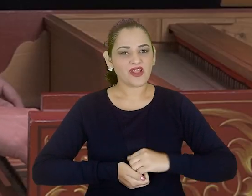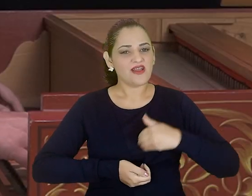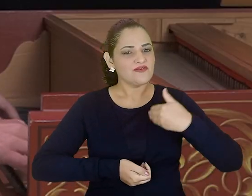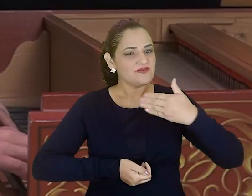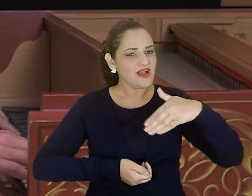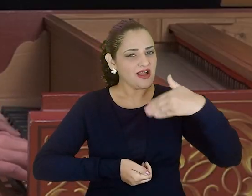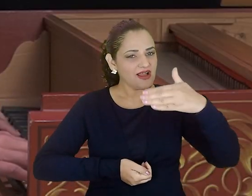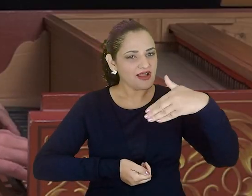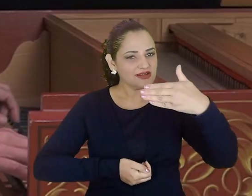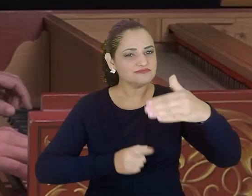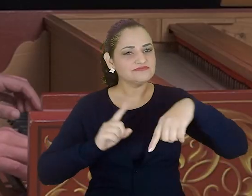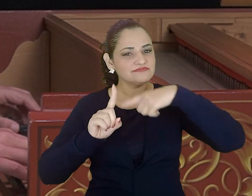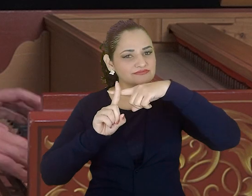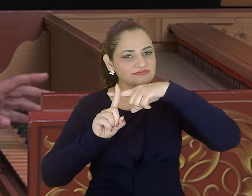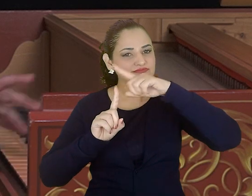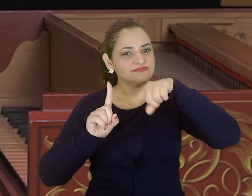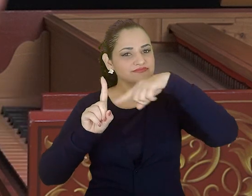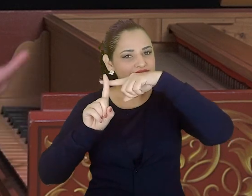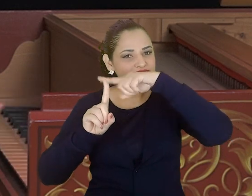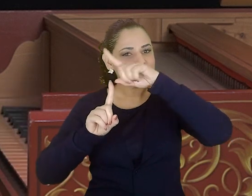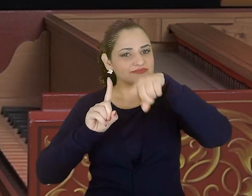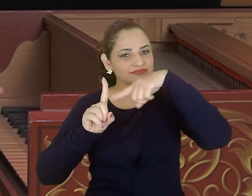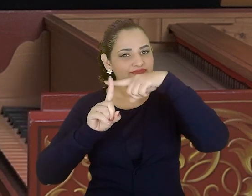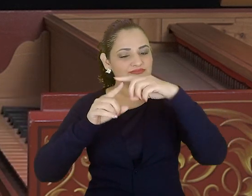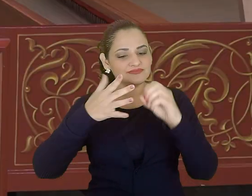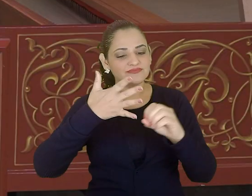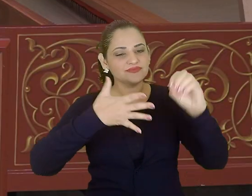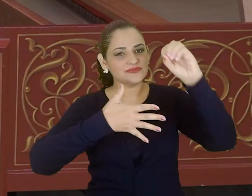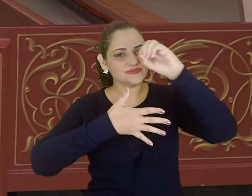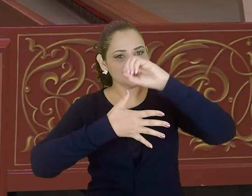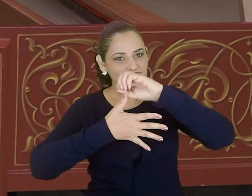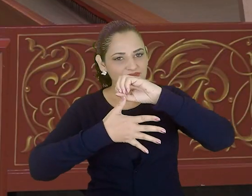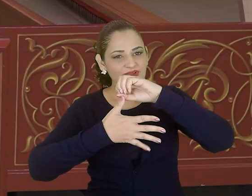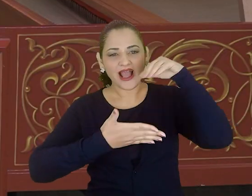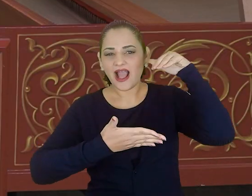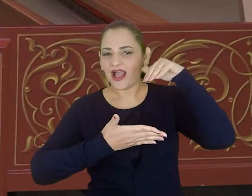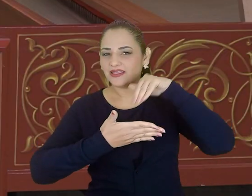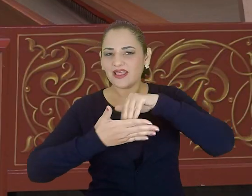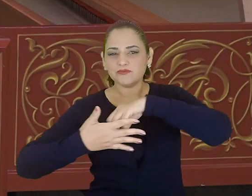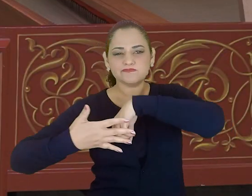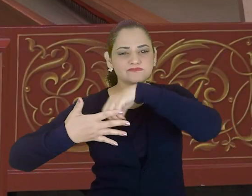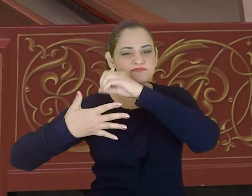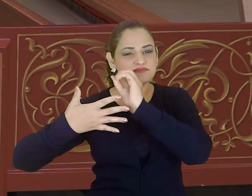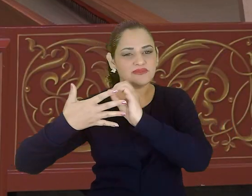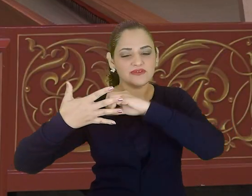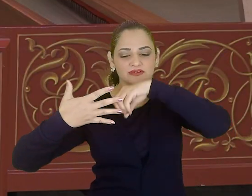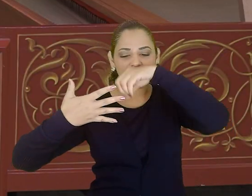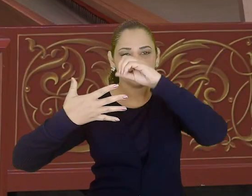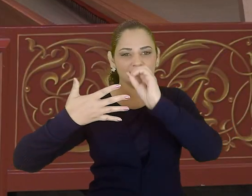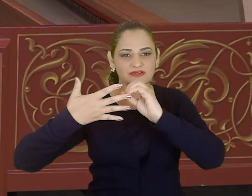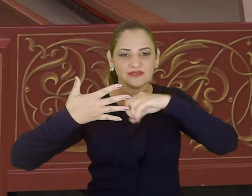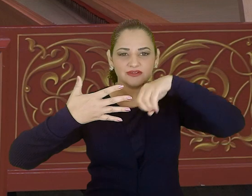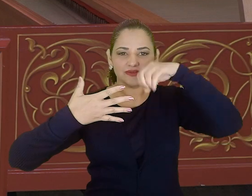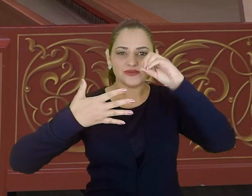E ele vai acrescentando mais acordes, até harmonizar todos os graus de uma escala.